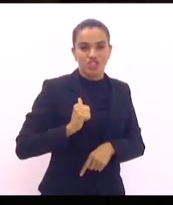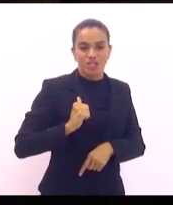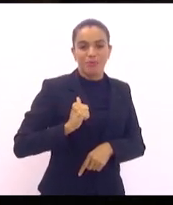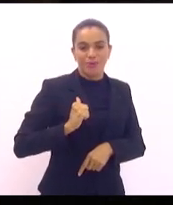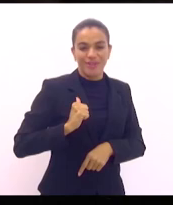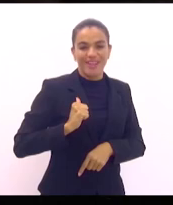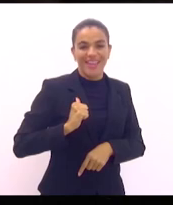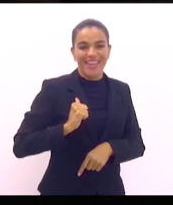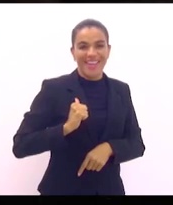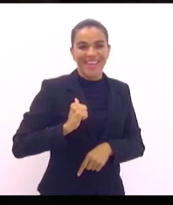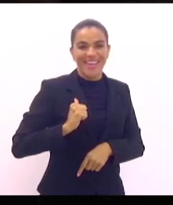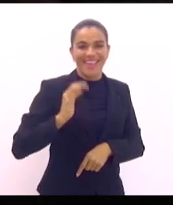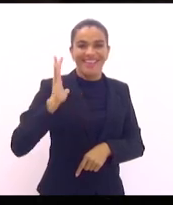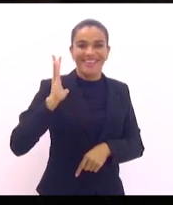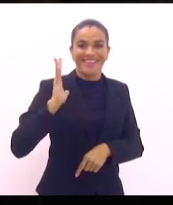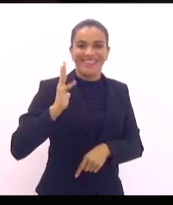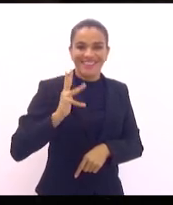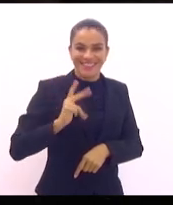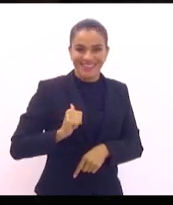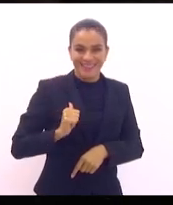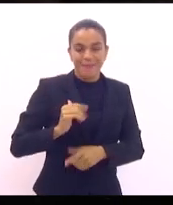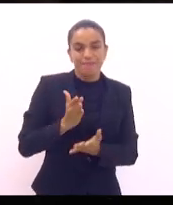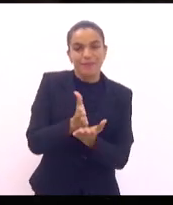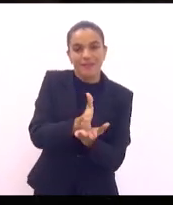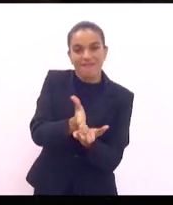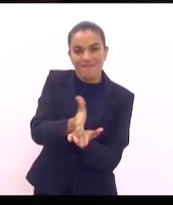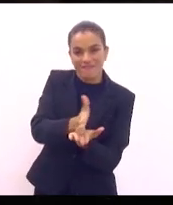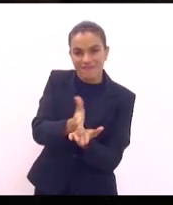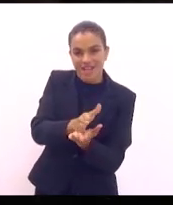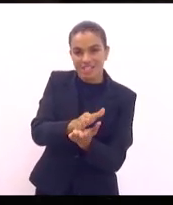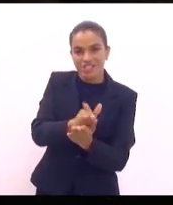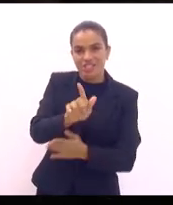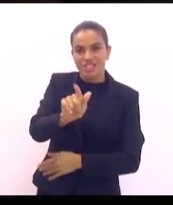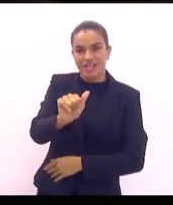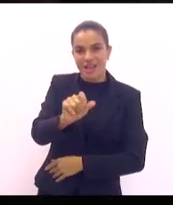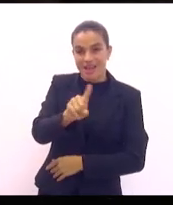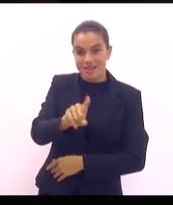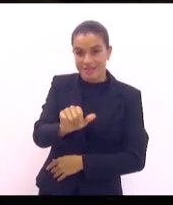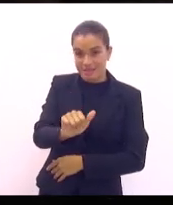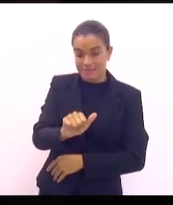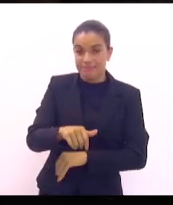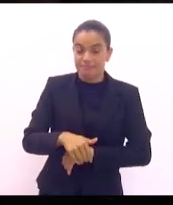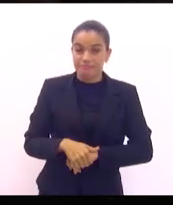da faixa de Gaza. É um número